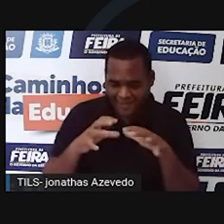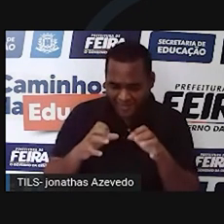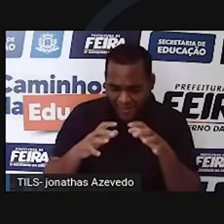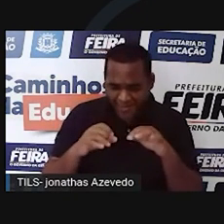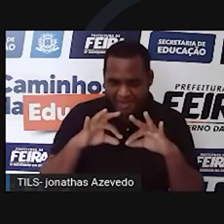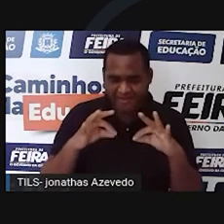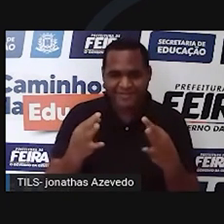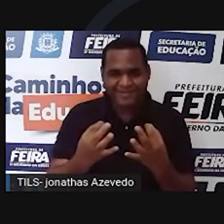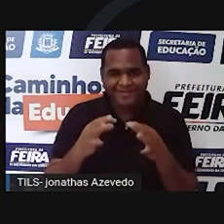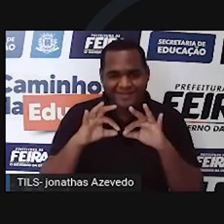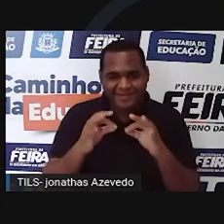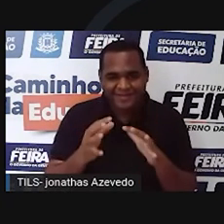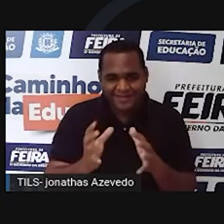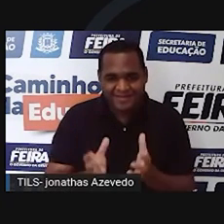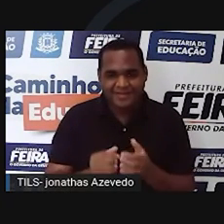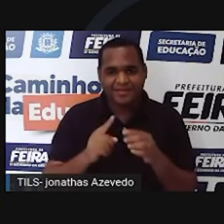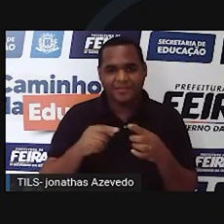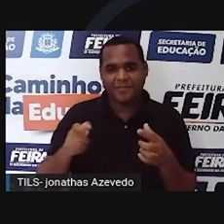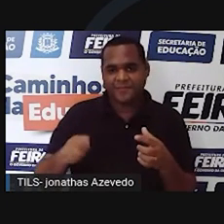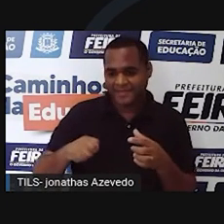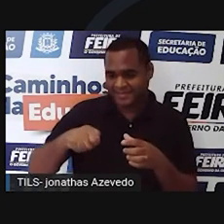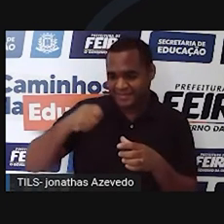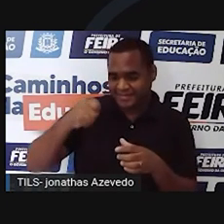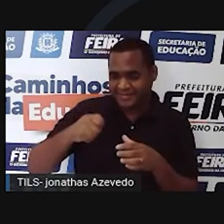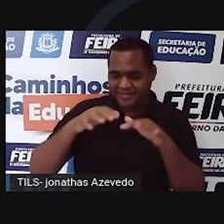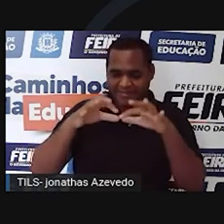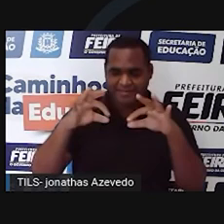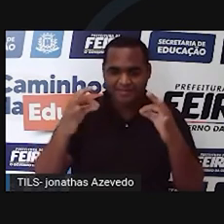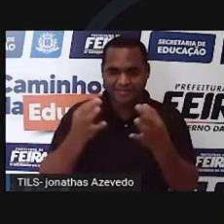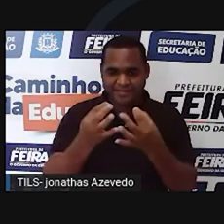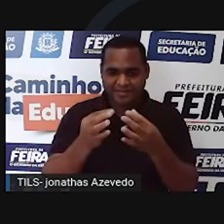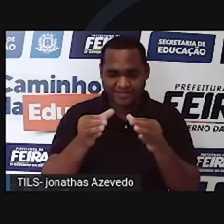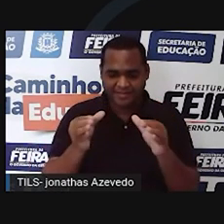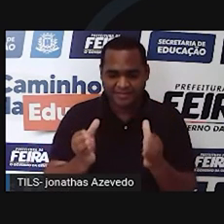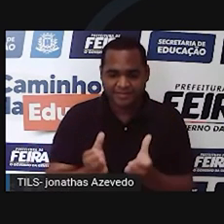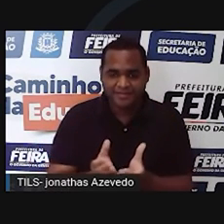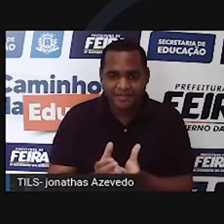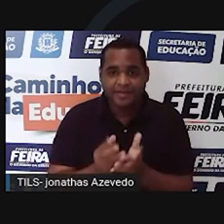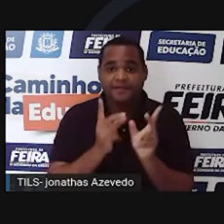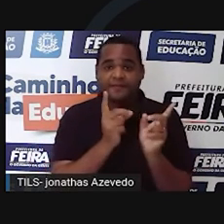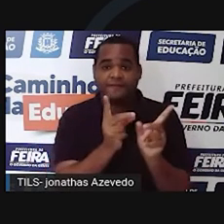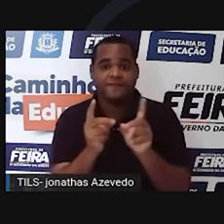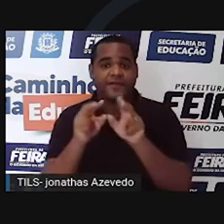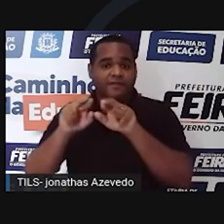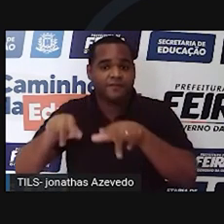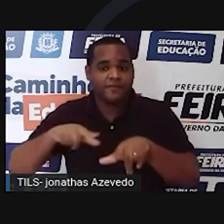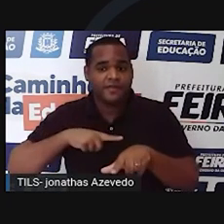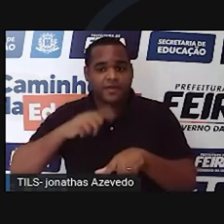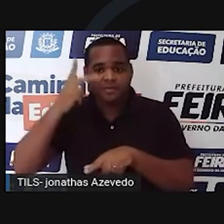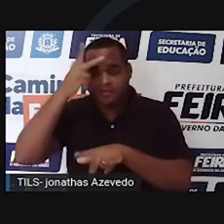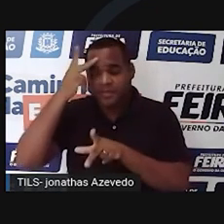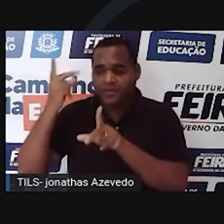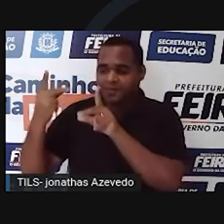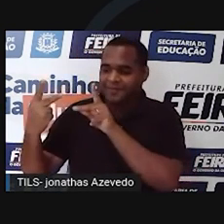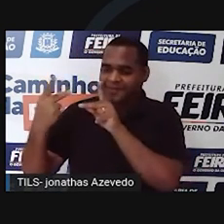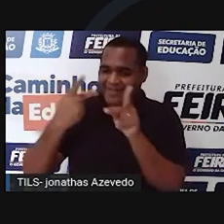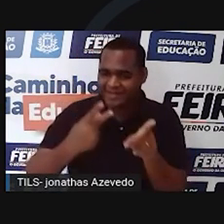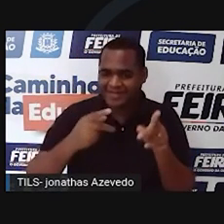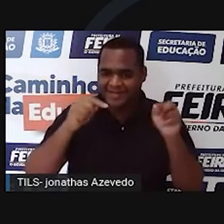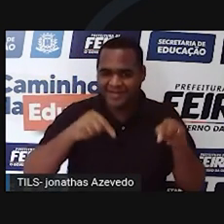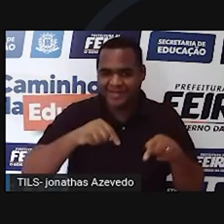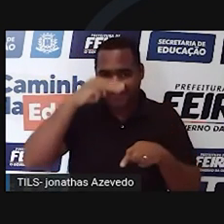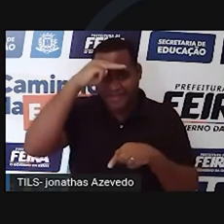fazem panelas potes esculturas tudo para vender para as dezenas de milhares de turistas que visitam